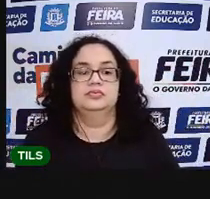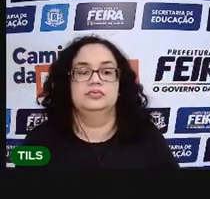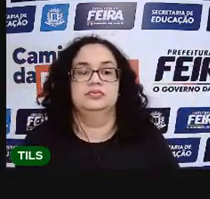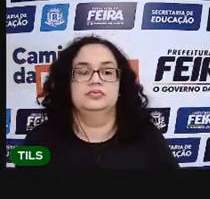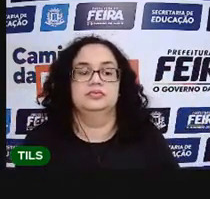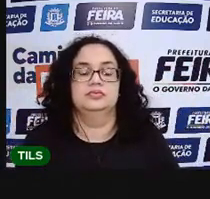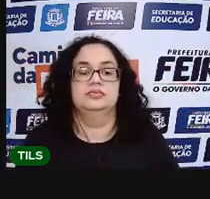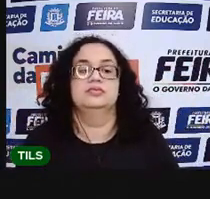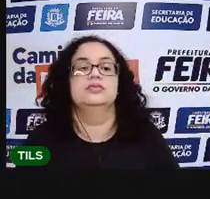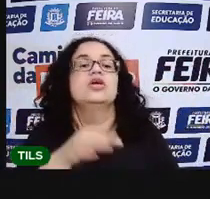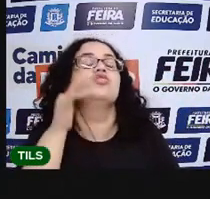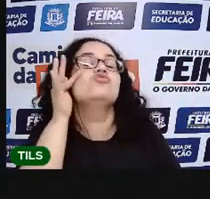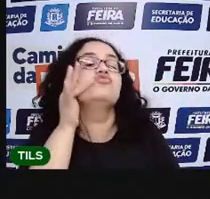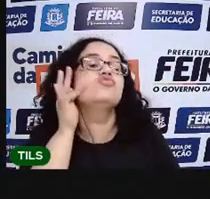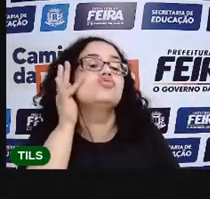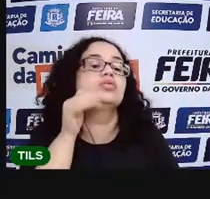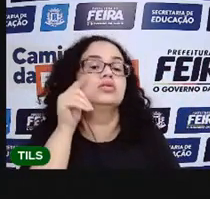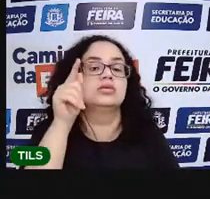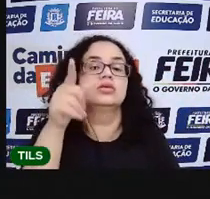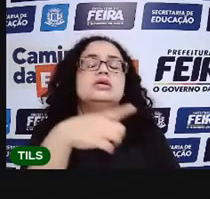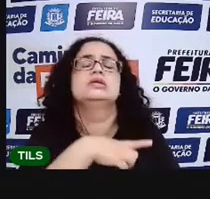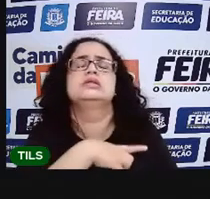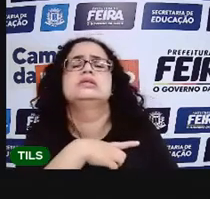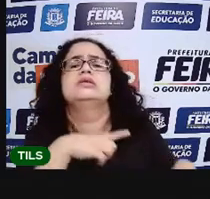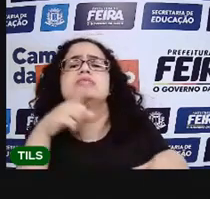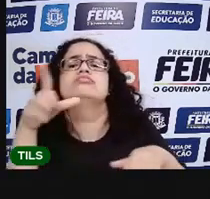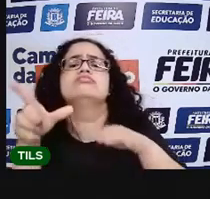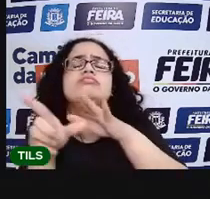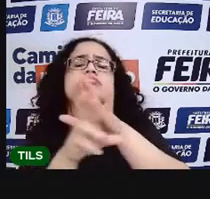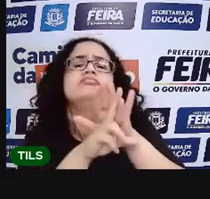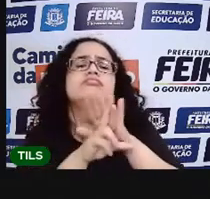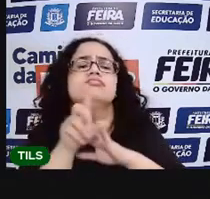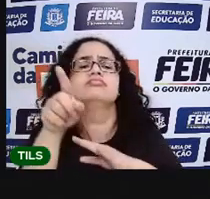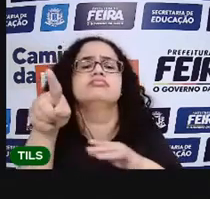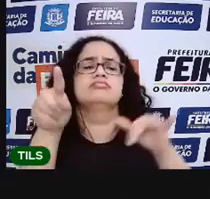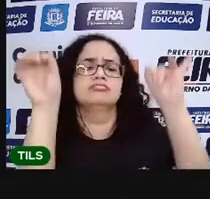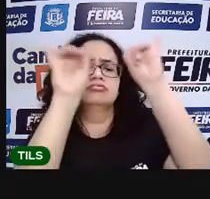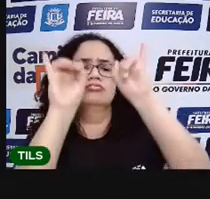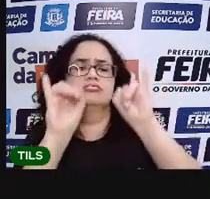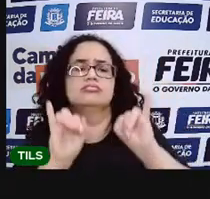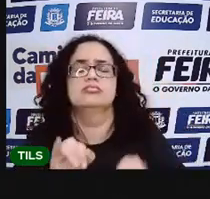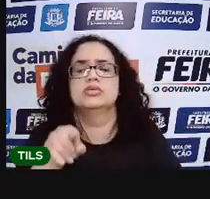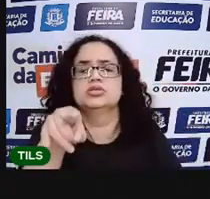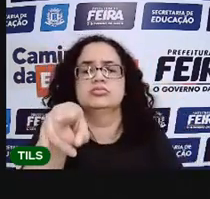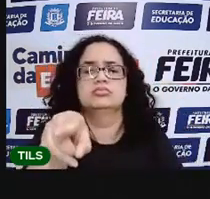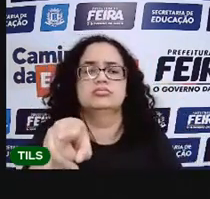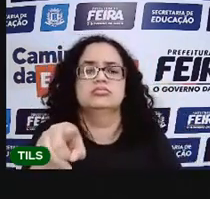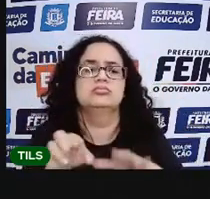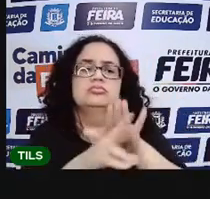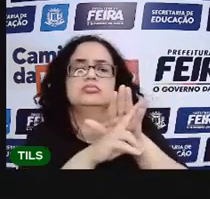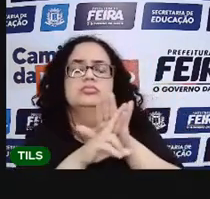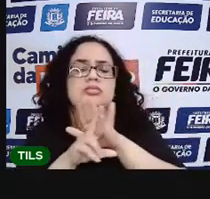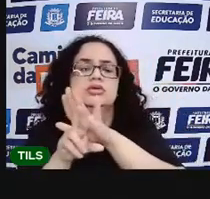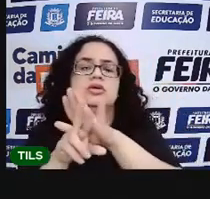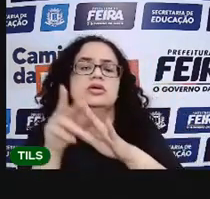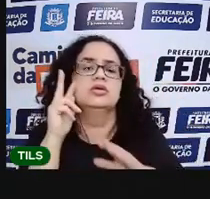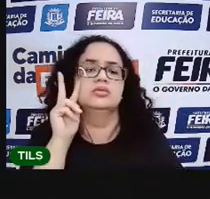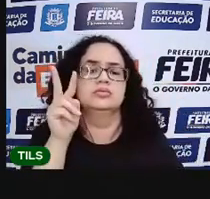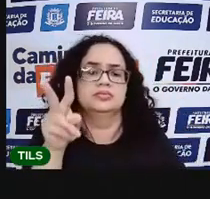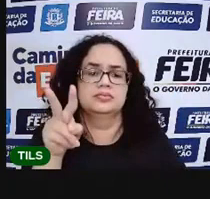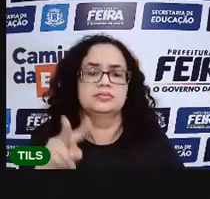Que fruta grande que tem aqui nessa imagem que a gente pode colocar lá em frutas grandes? Observe aí.